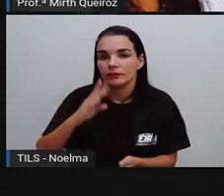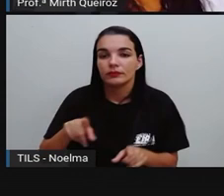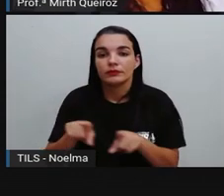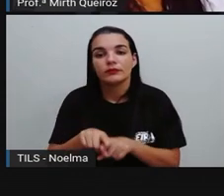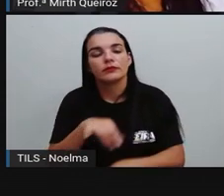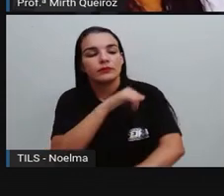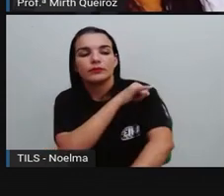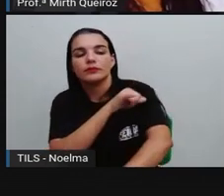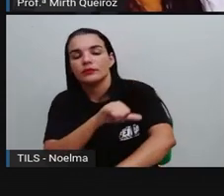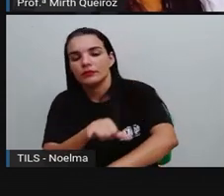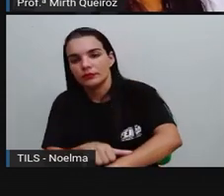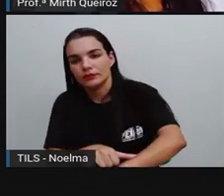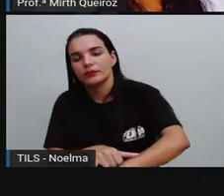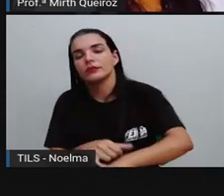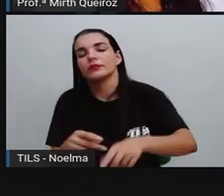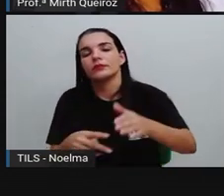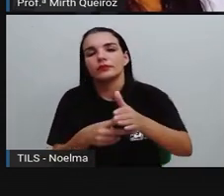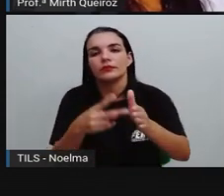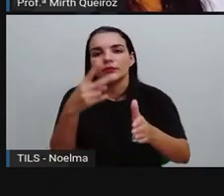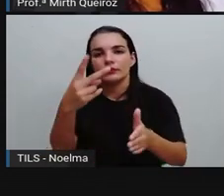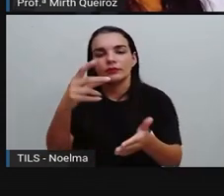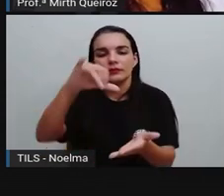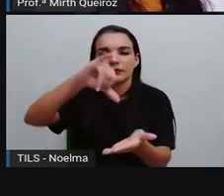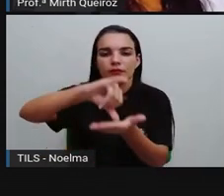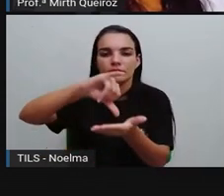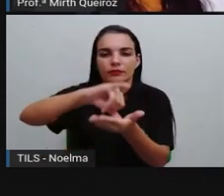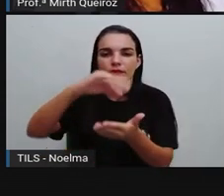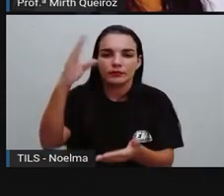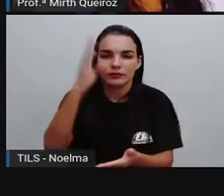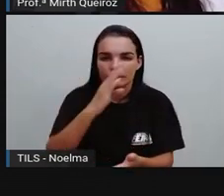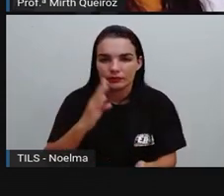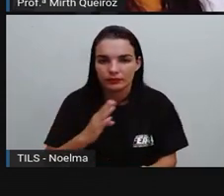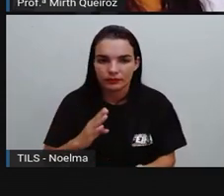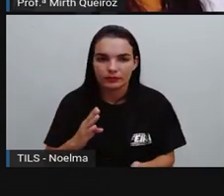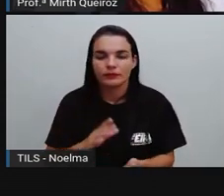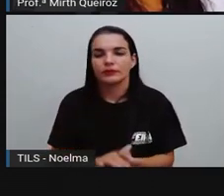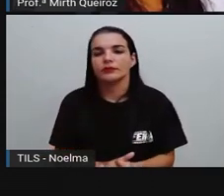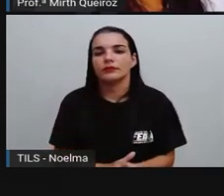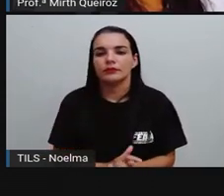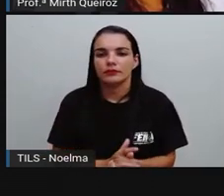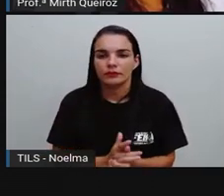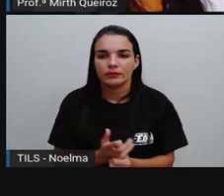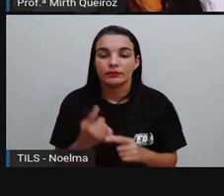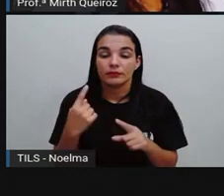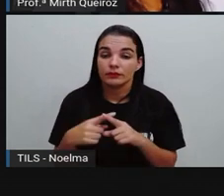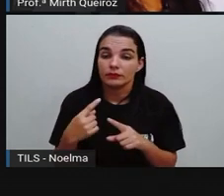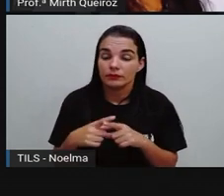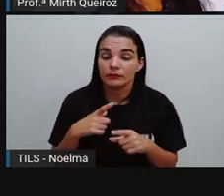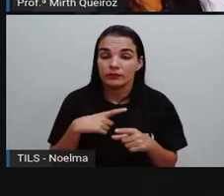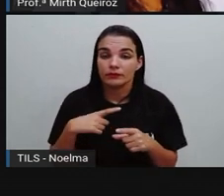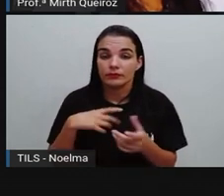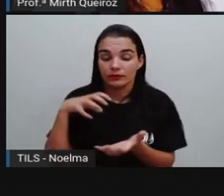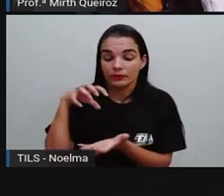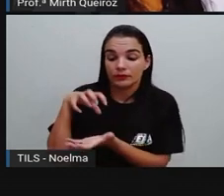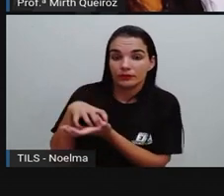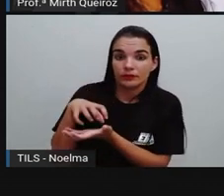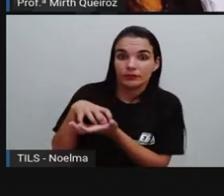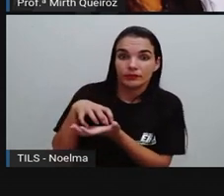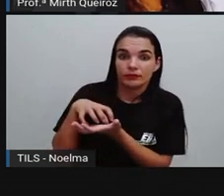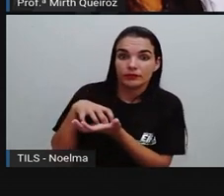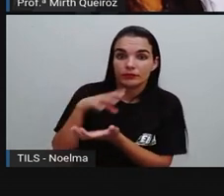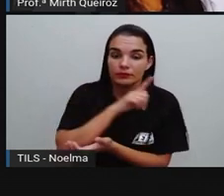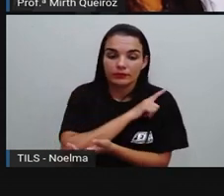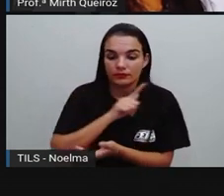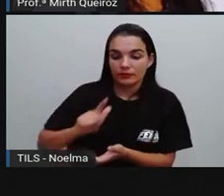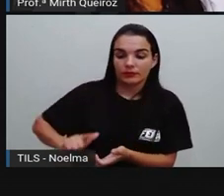Janeiro também já se tornou capital do Brasil, uma vez que era onde era a sede do